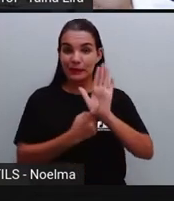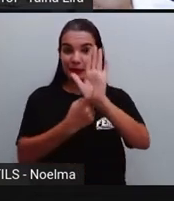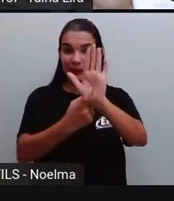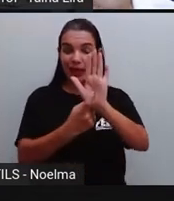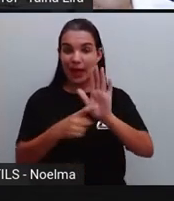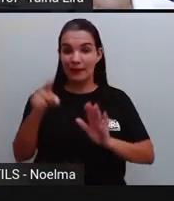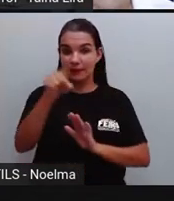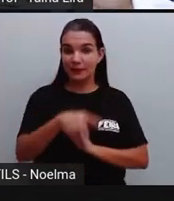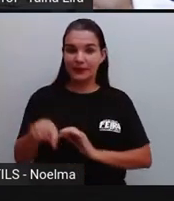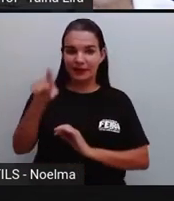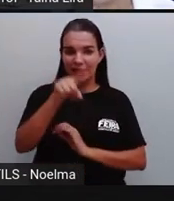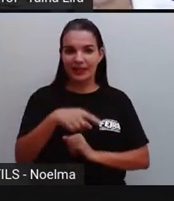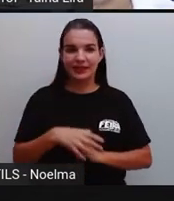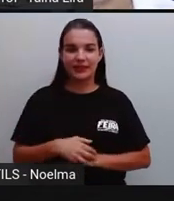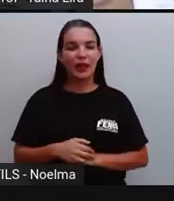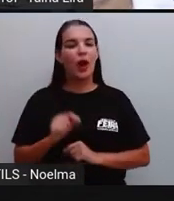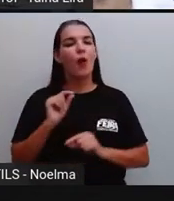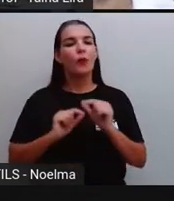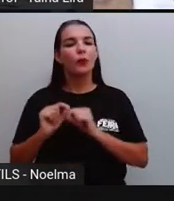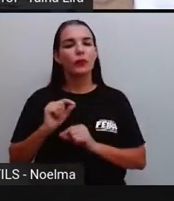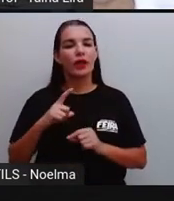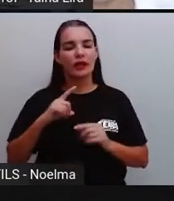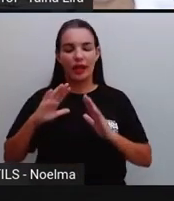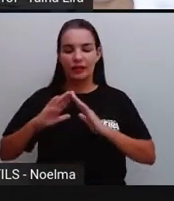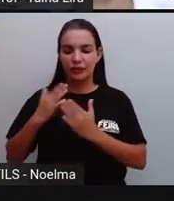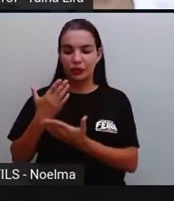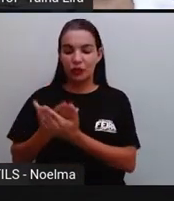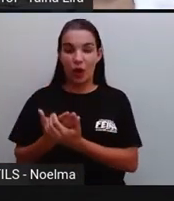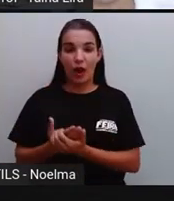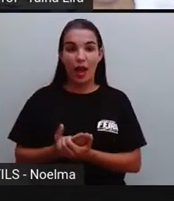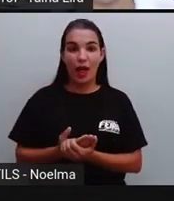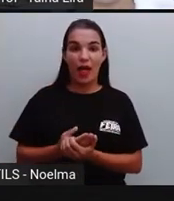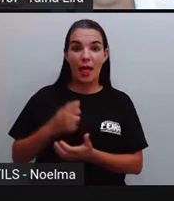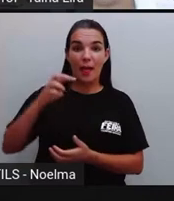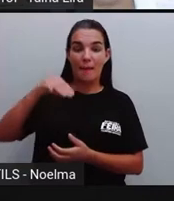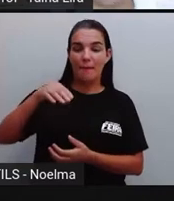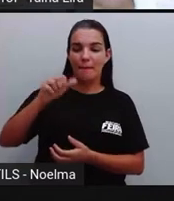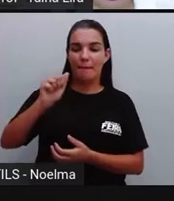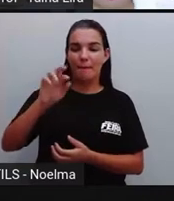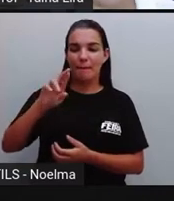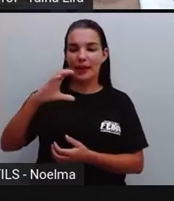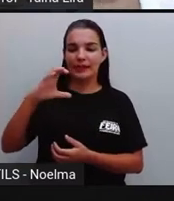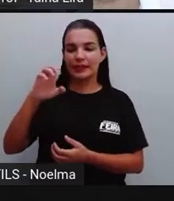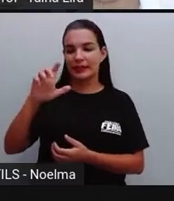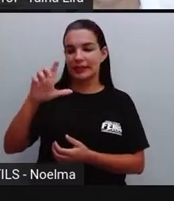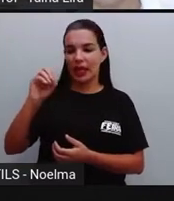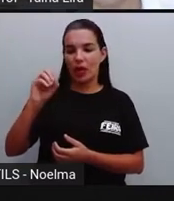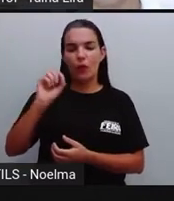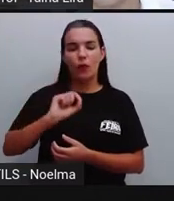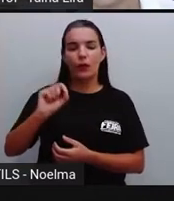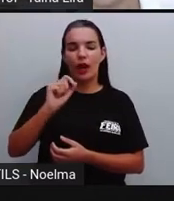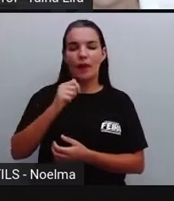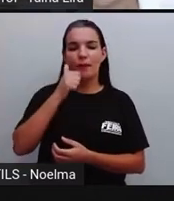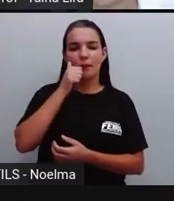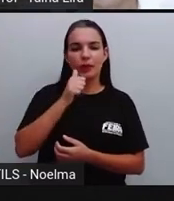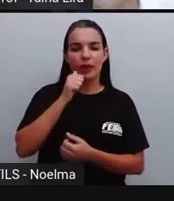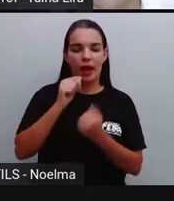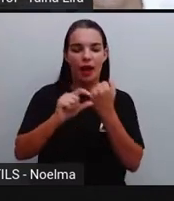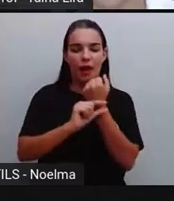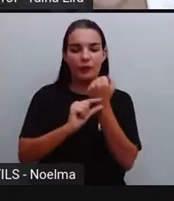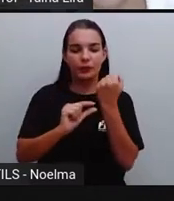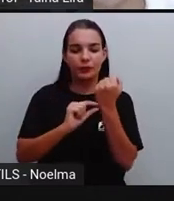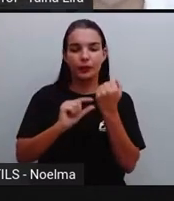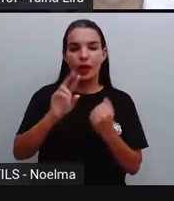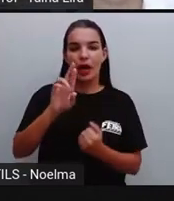aqui com vocês, tá? Sobre a escola do Marcelo. um livro de Ruth Rocha. Nós já utilizamos, né, alguns